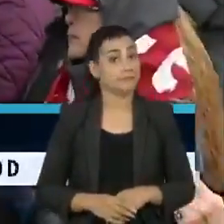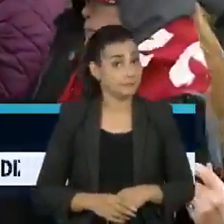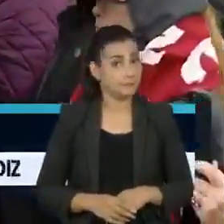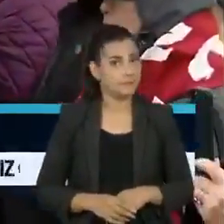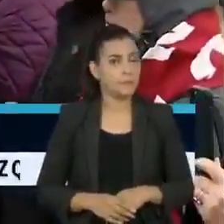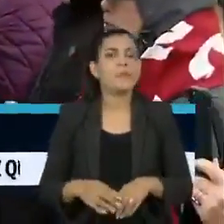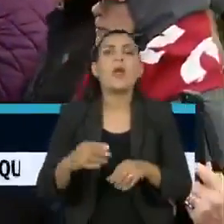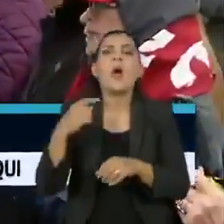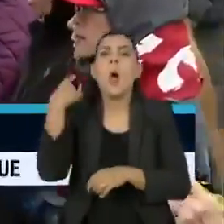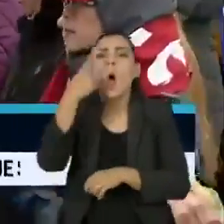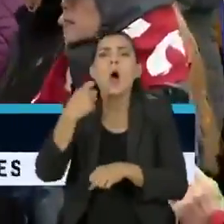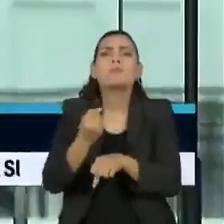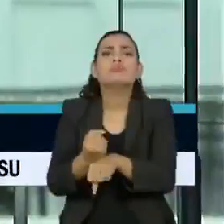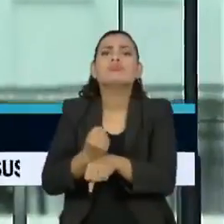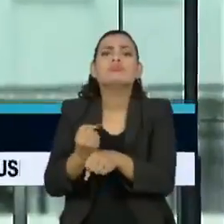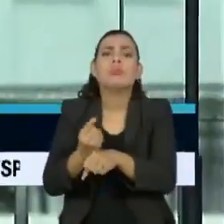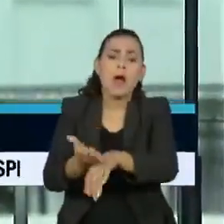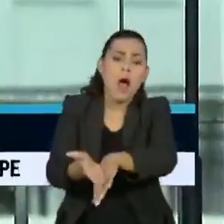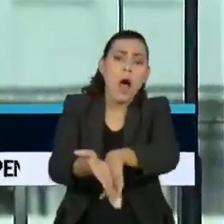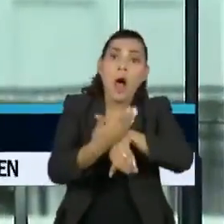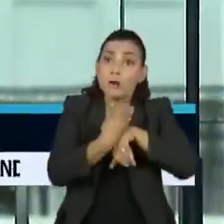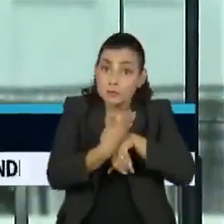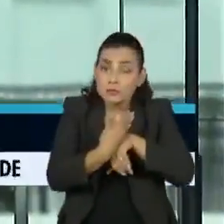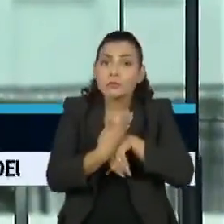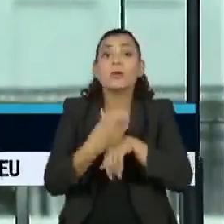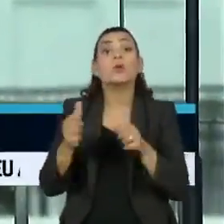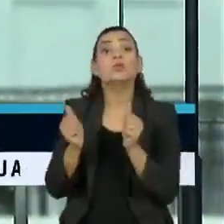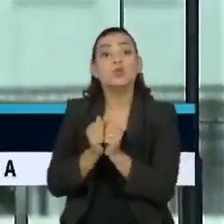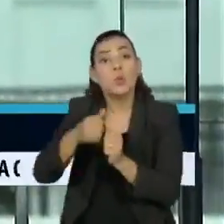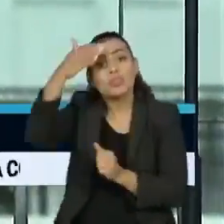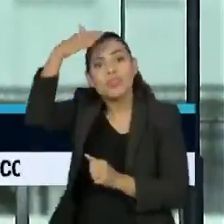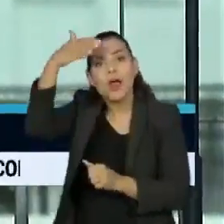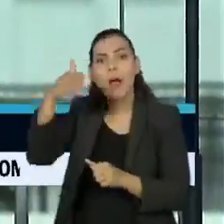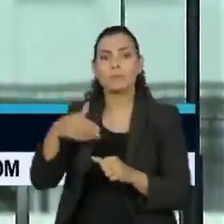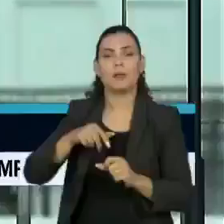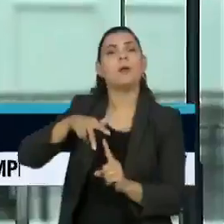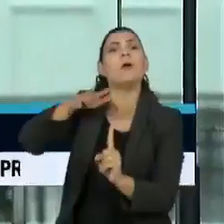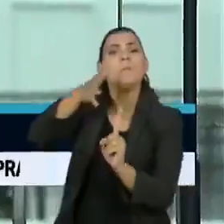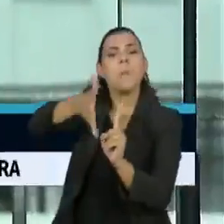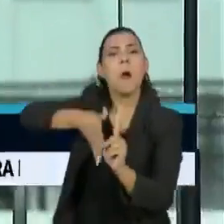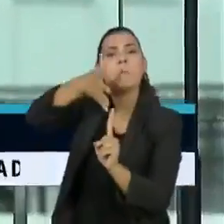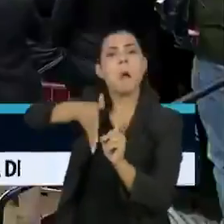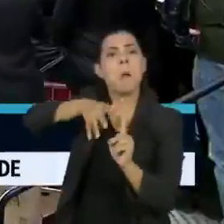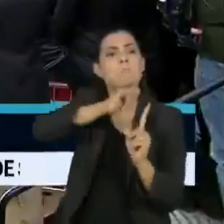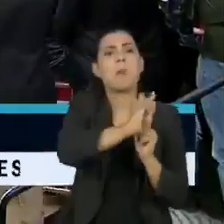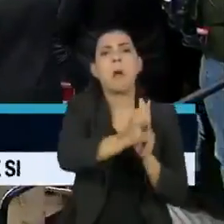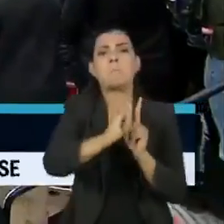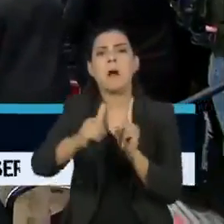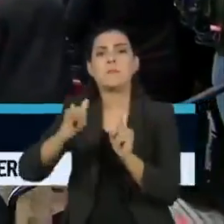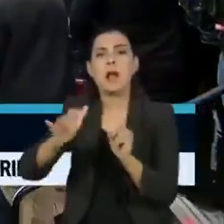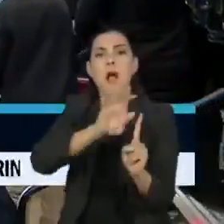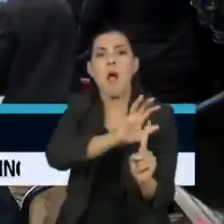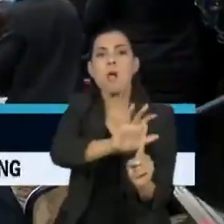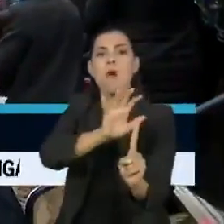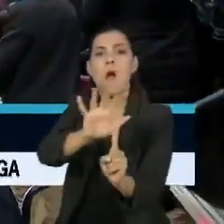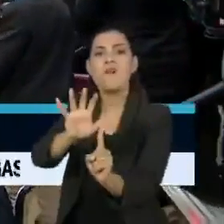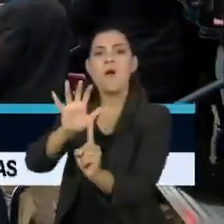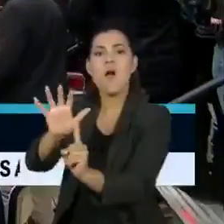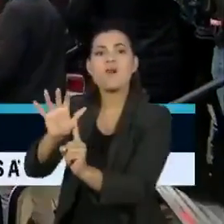Oras antes, eles estavam reunidos com Trump em um ato que a imprensa americana classificou como tentativa